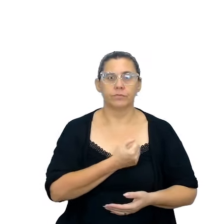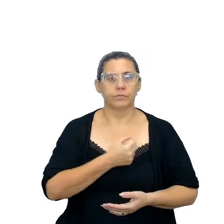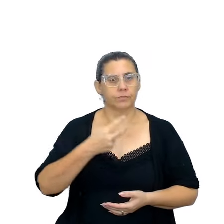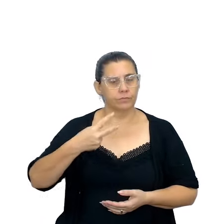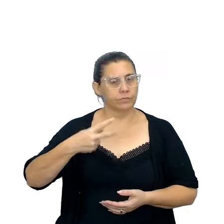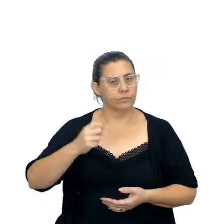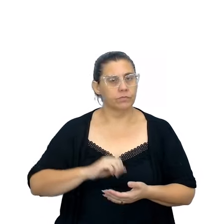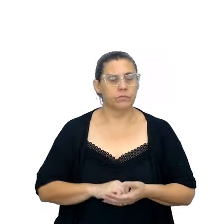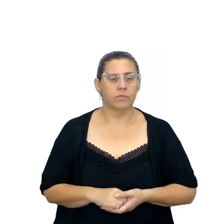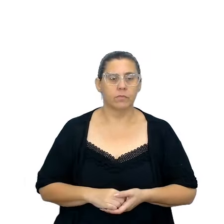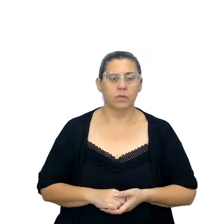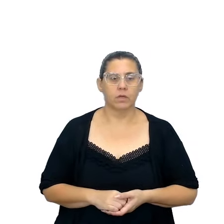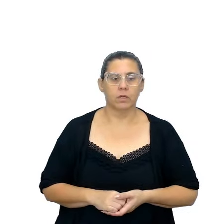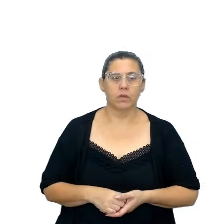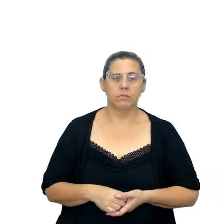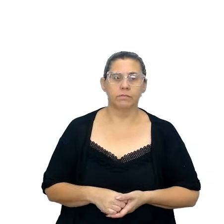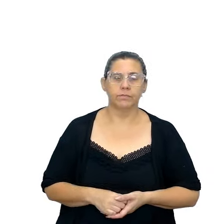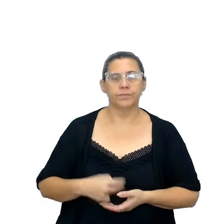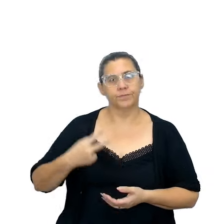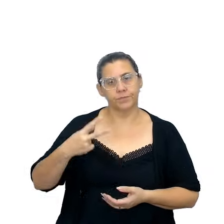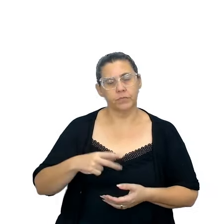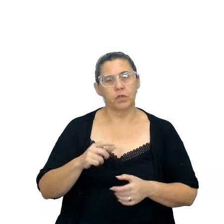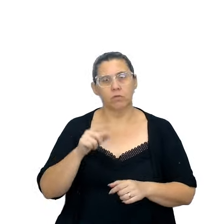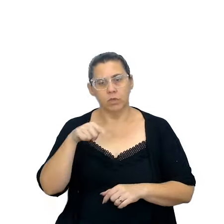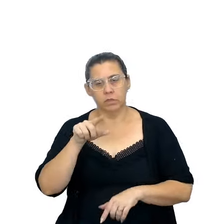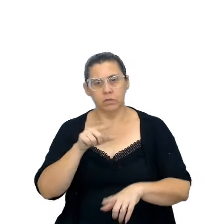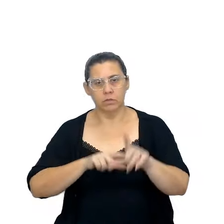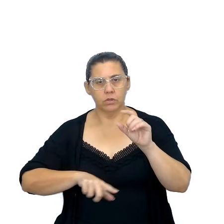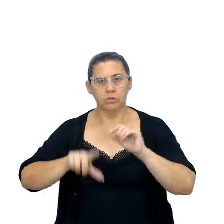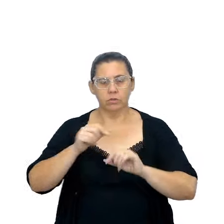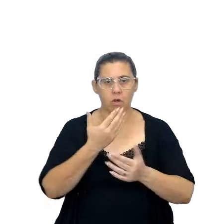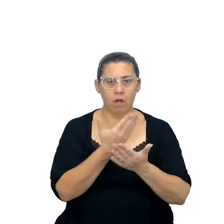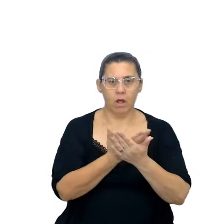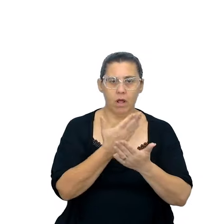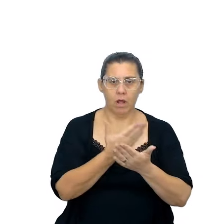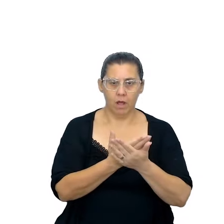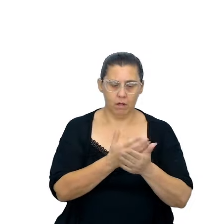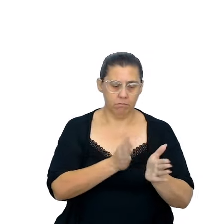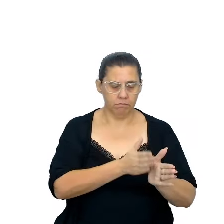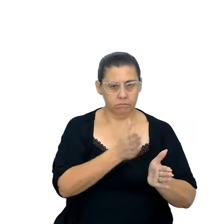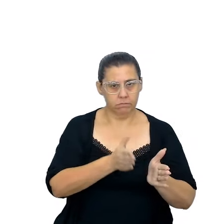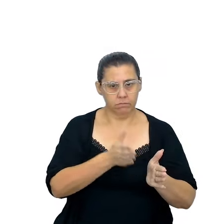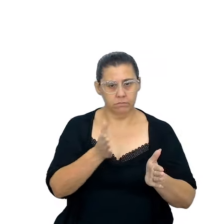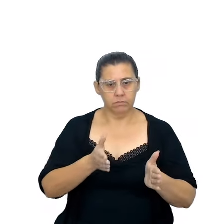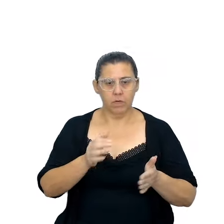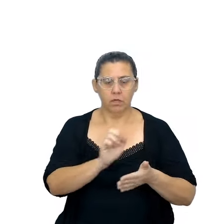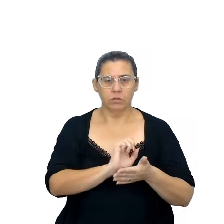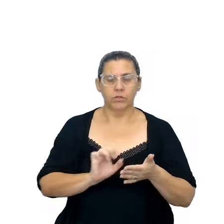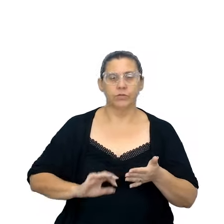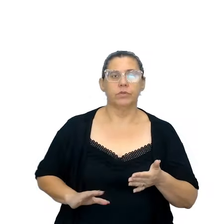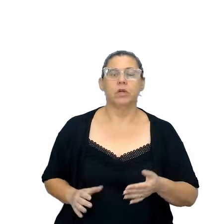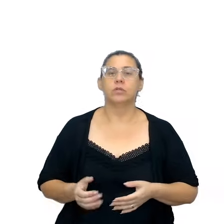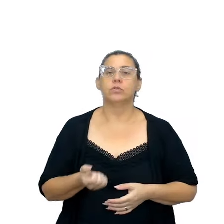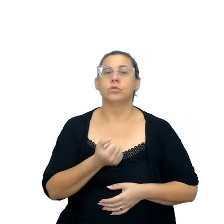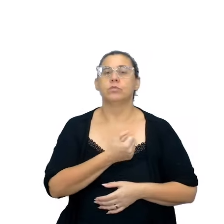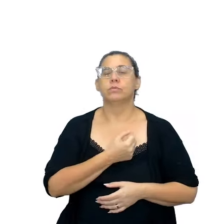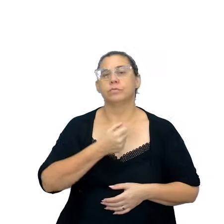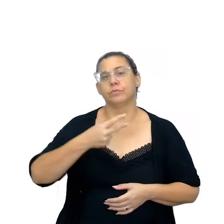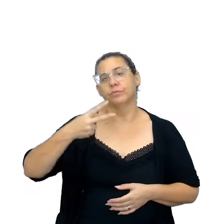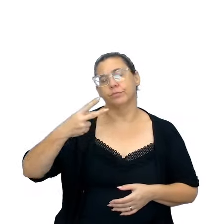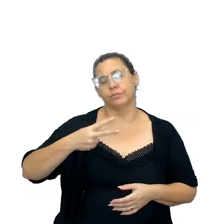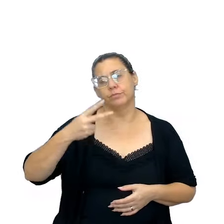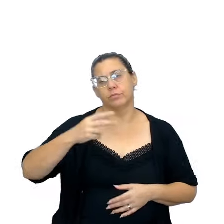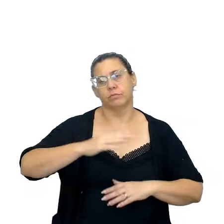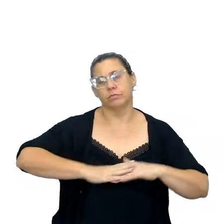O segundo momento pode ser que vocês selecionem, né? As aulas da sequência de atividades 2, que atendam as habilidades necessárias